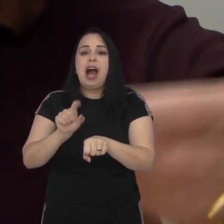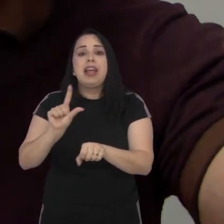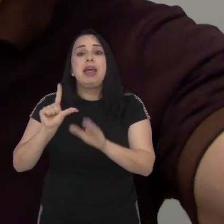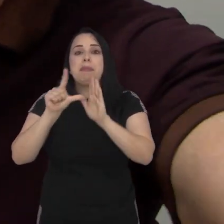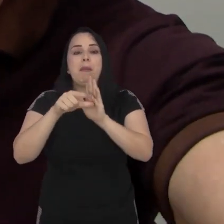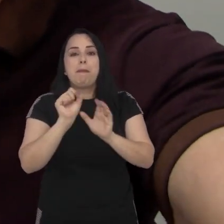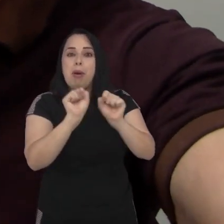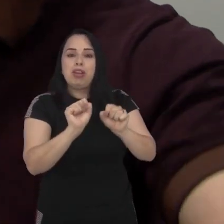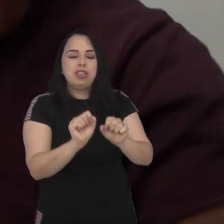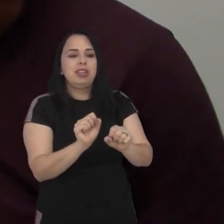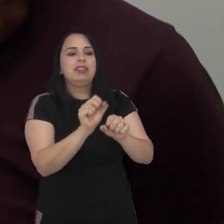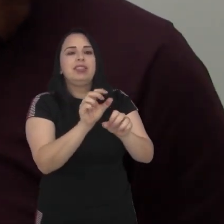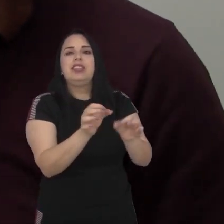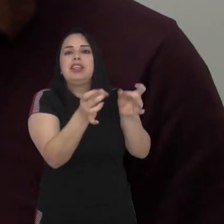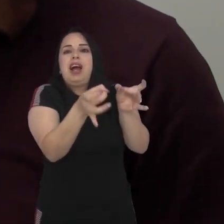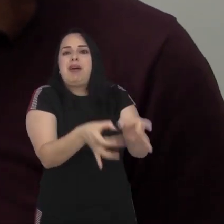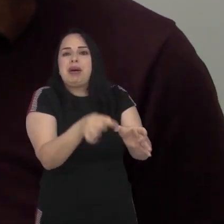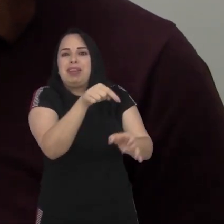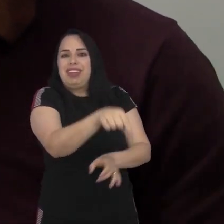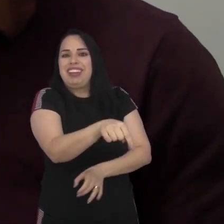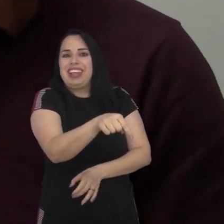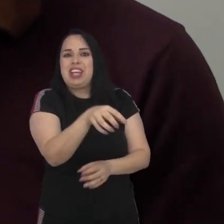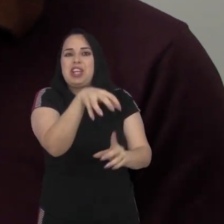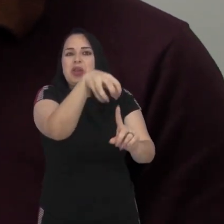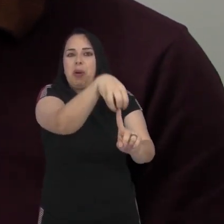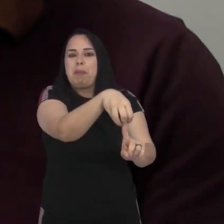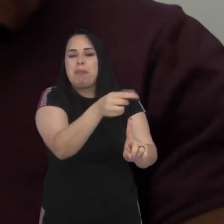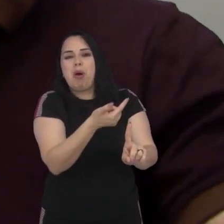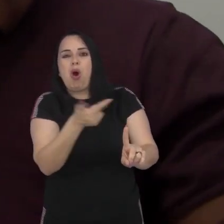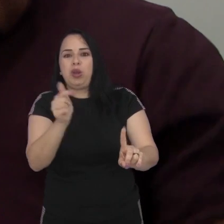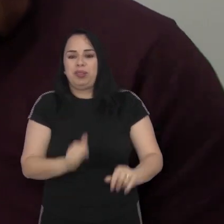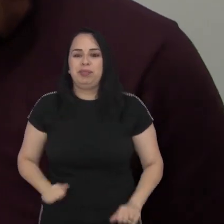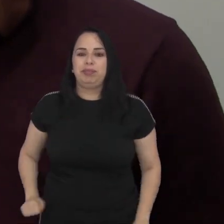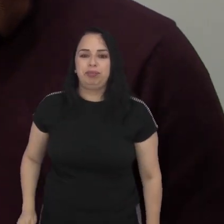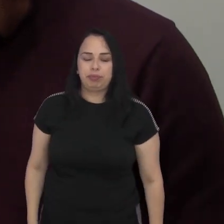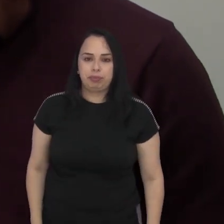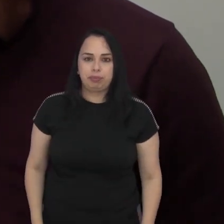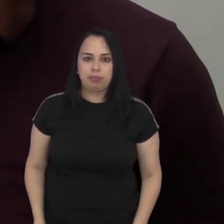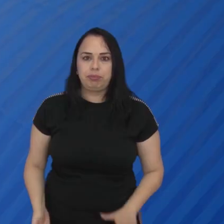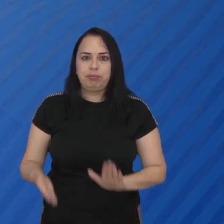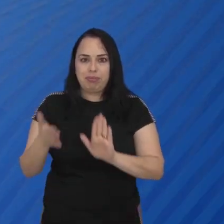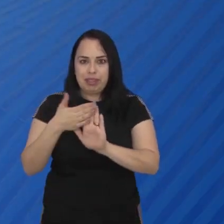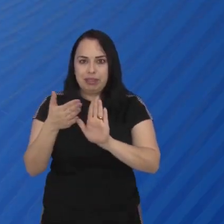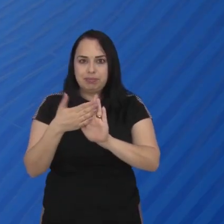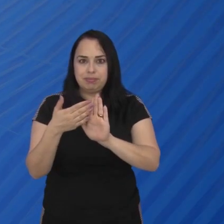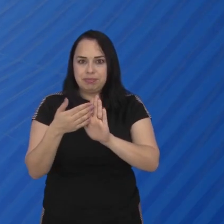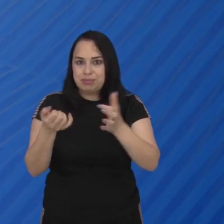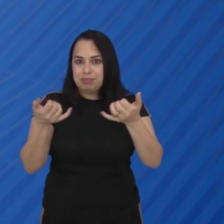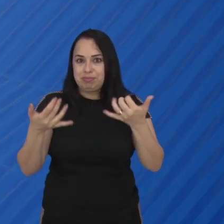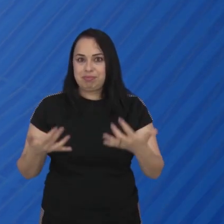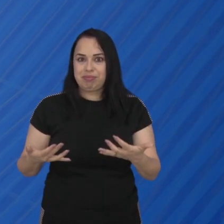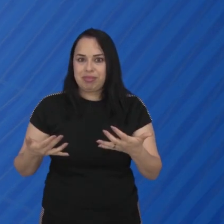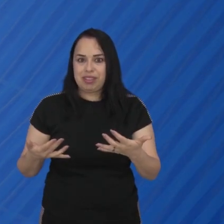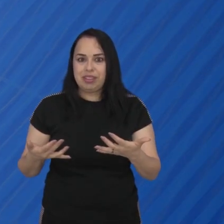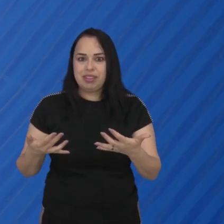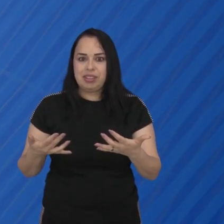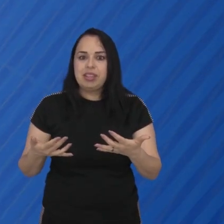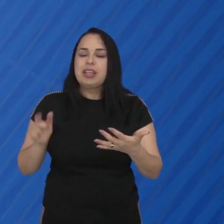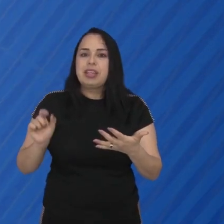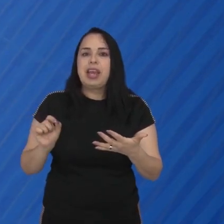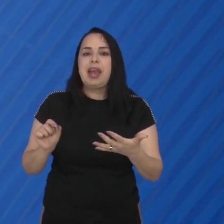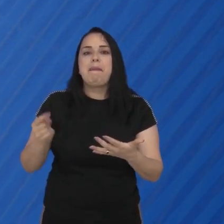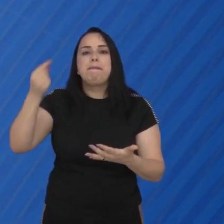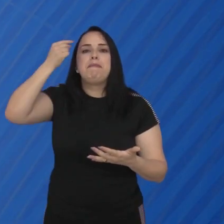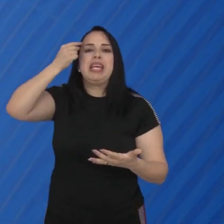verde que ela pode deixar na outra estação próxima em outras estações da linha verde como aponta a justificativa da proposta